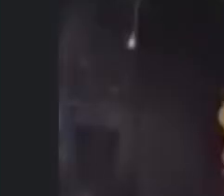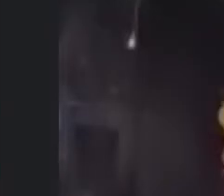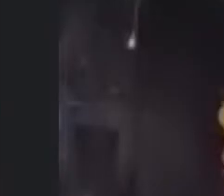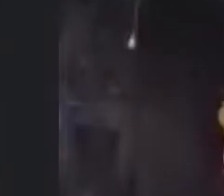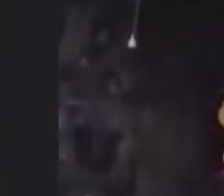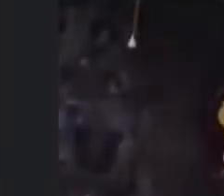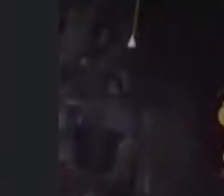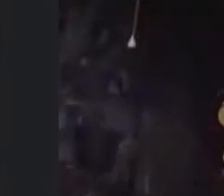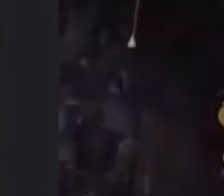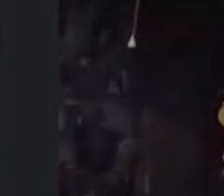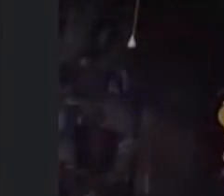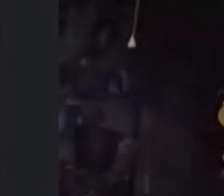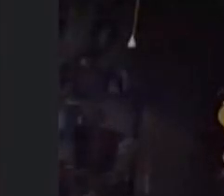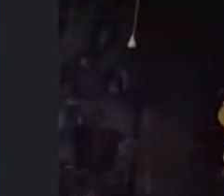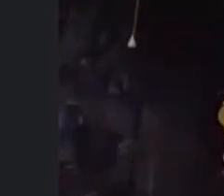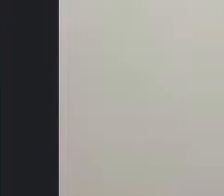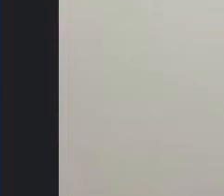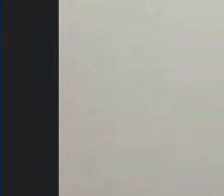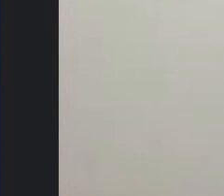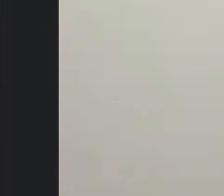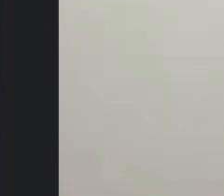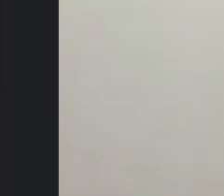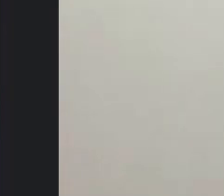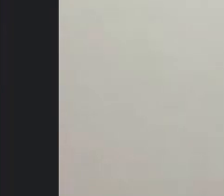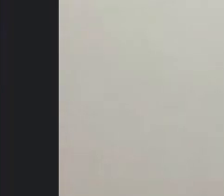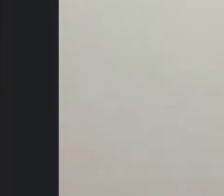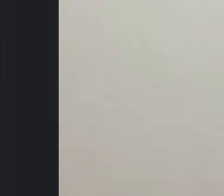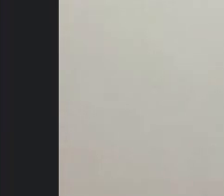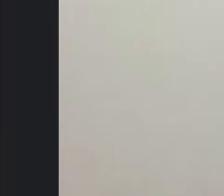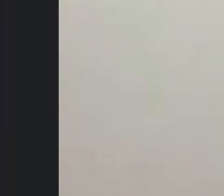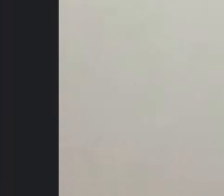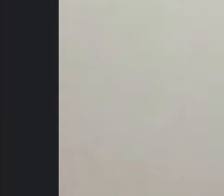que legal Tainara por favor